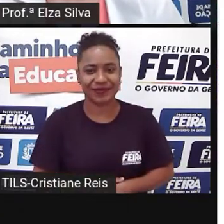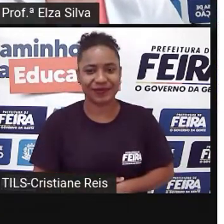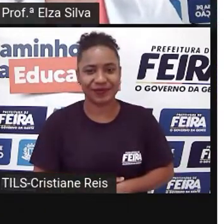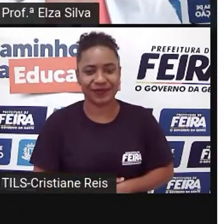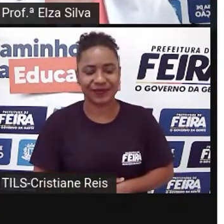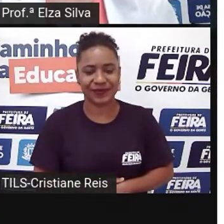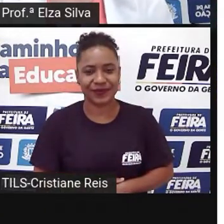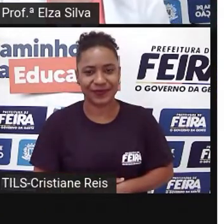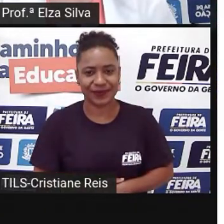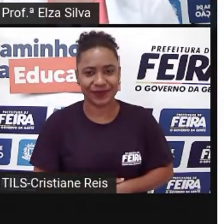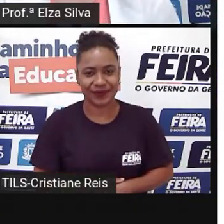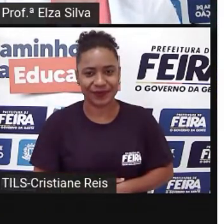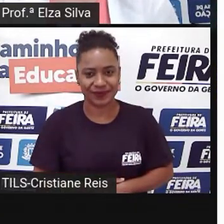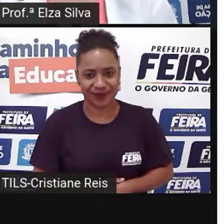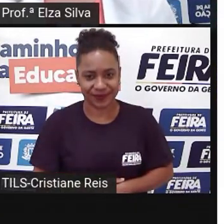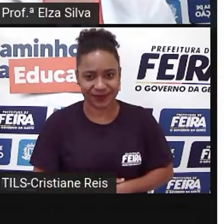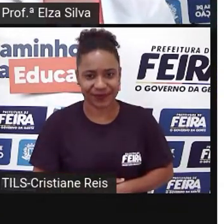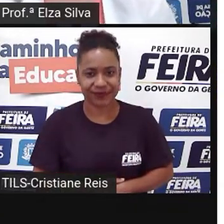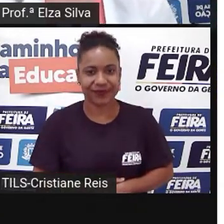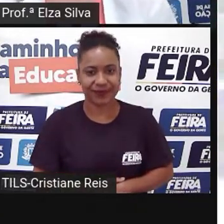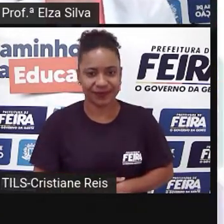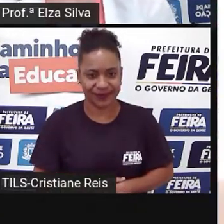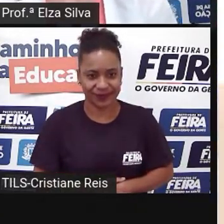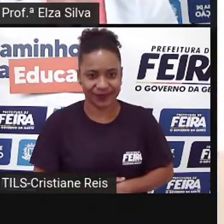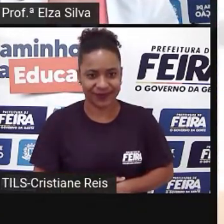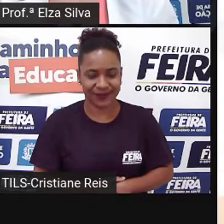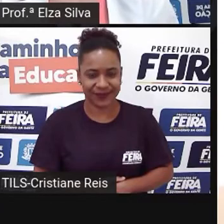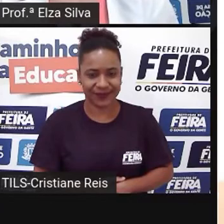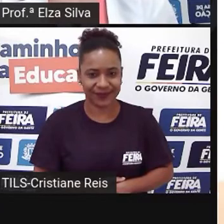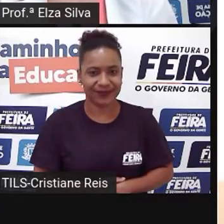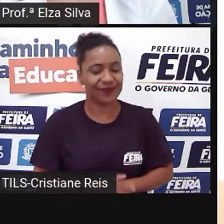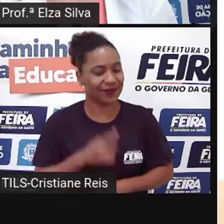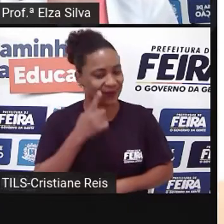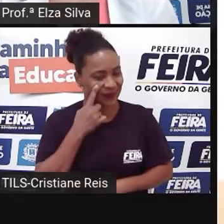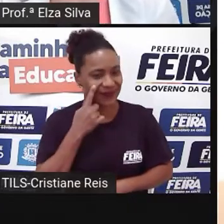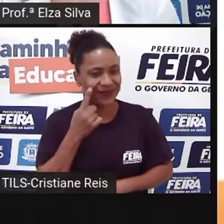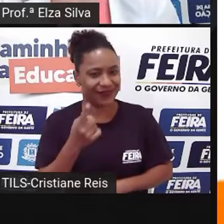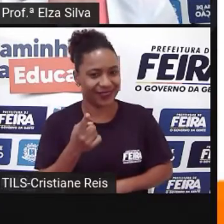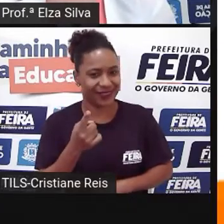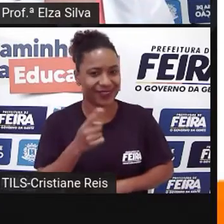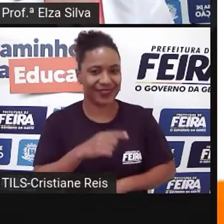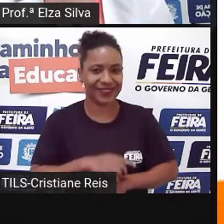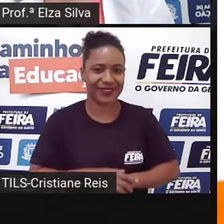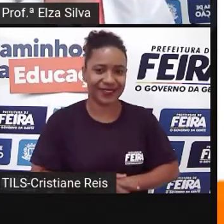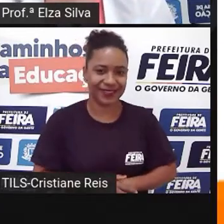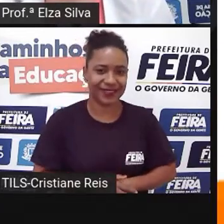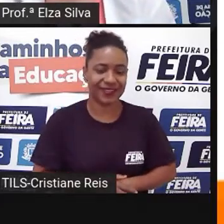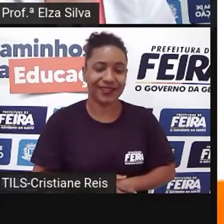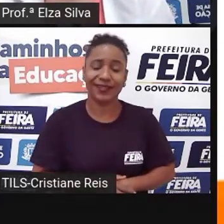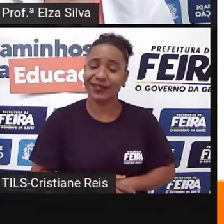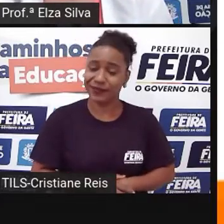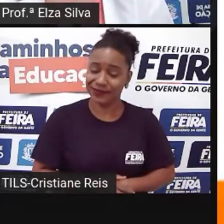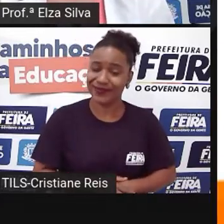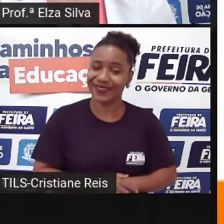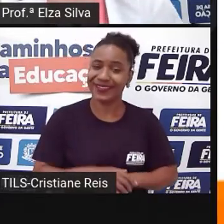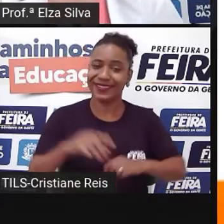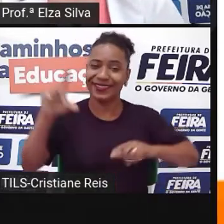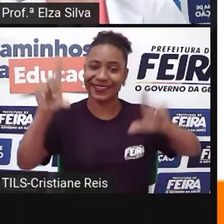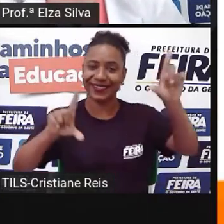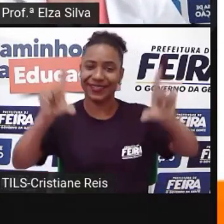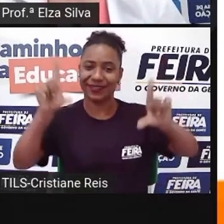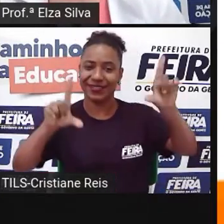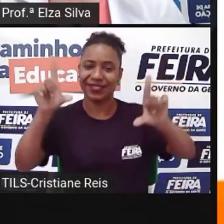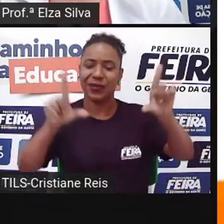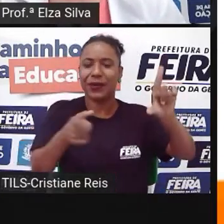Randall spinner Vamos lá Next one To watch TV programs Assistir programas de